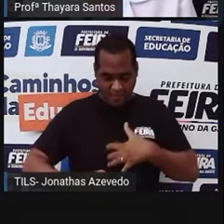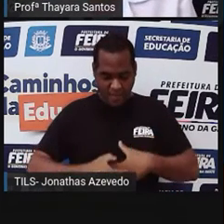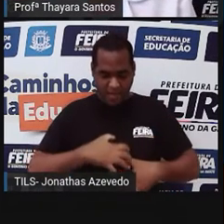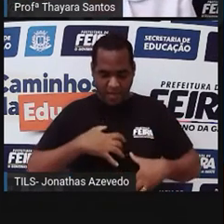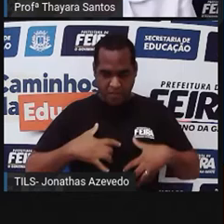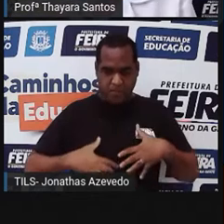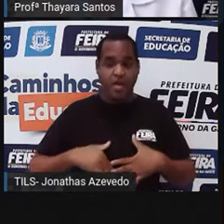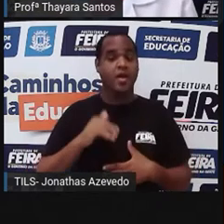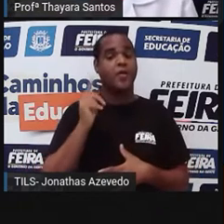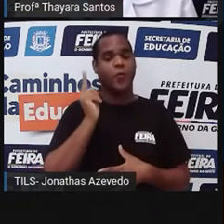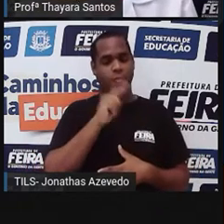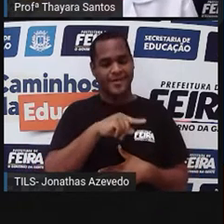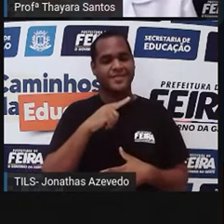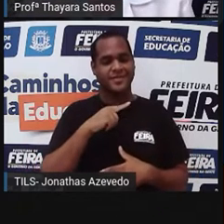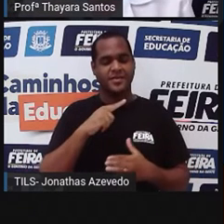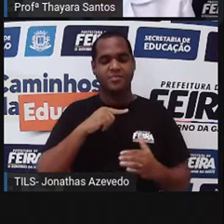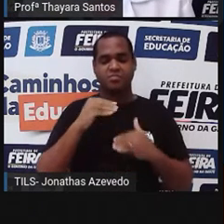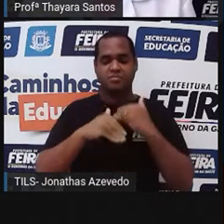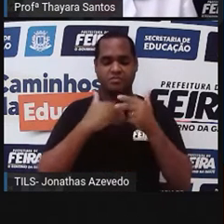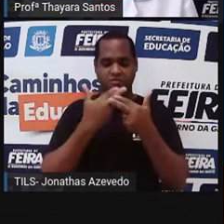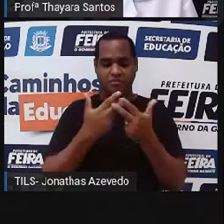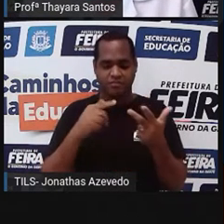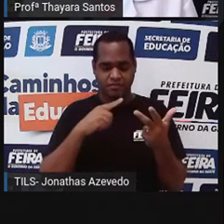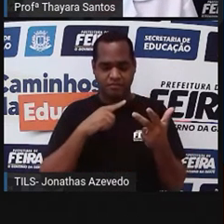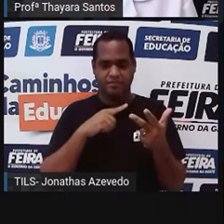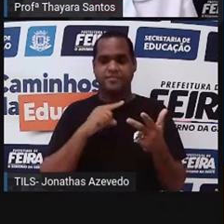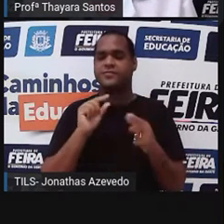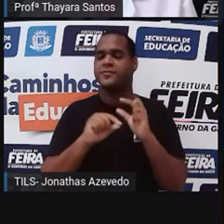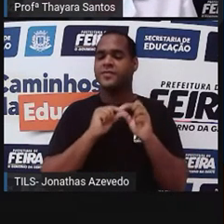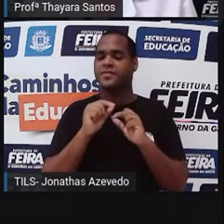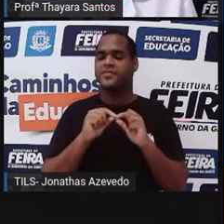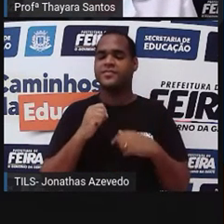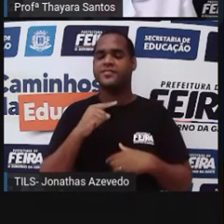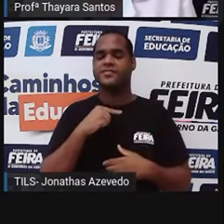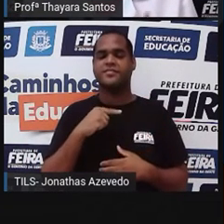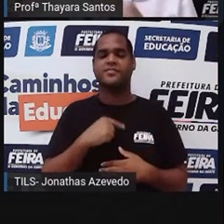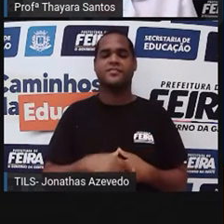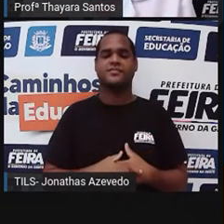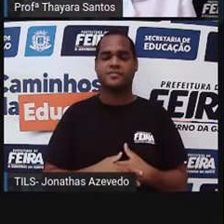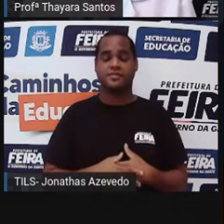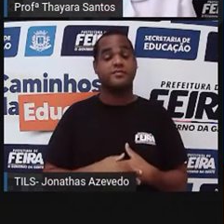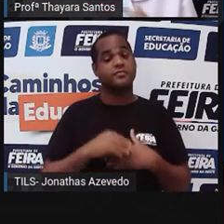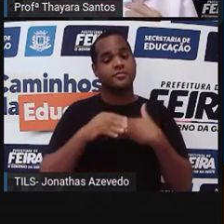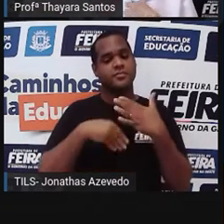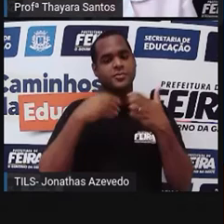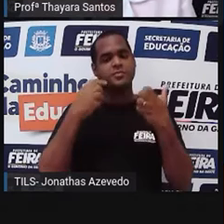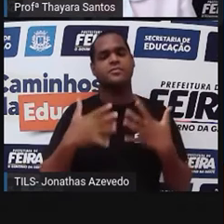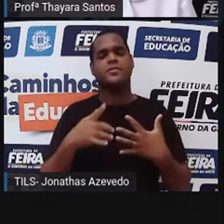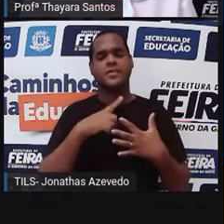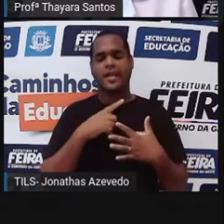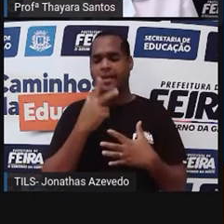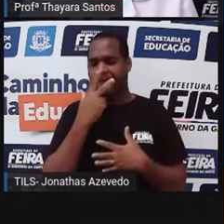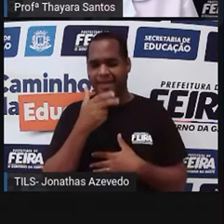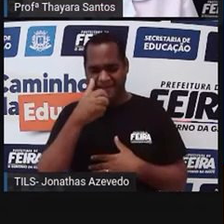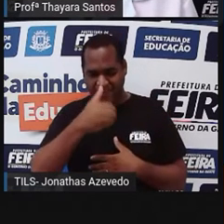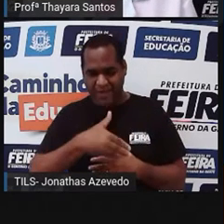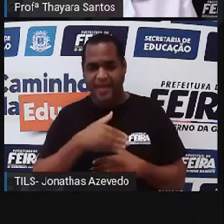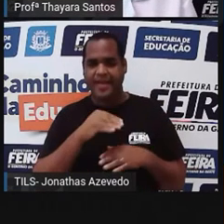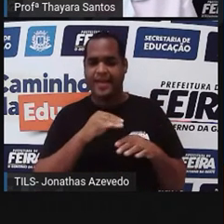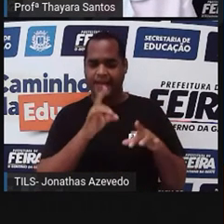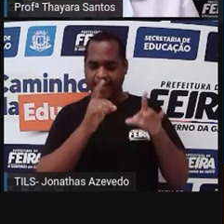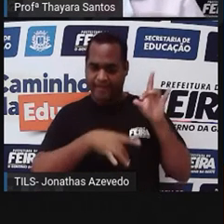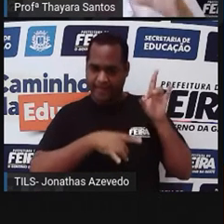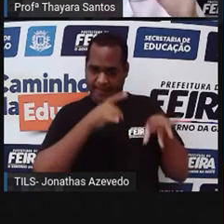alimento e retirar dele os nutrientes que a gente está precisando. E depois, aquilo que não serve mais, ele vai eliminar.